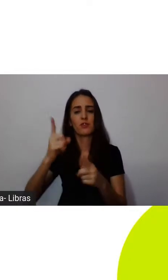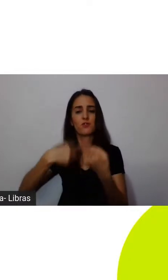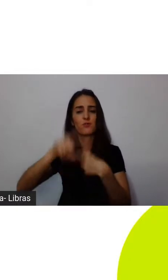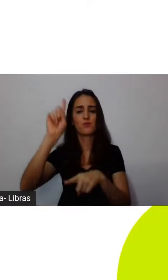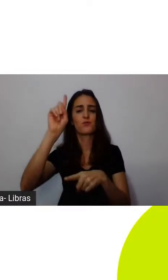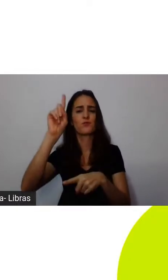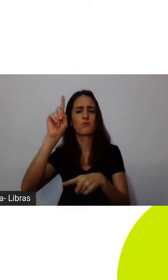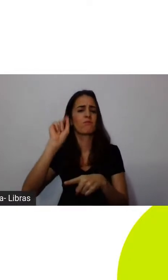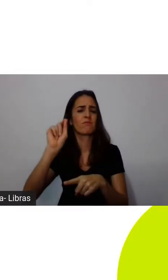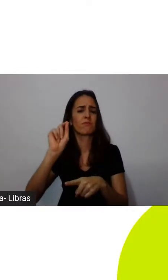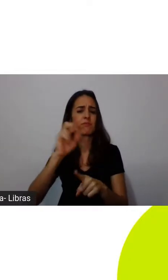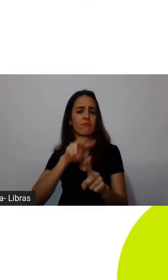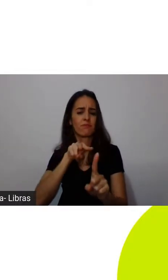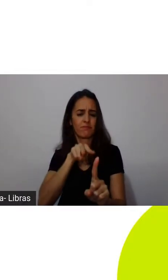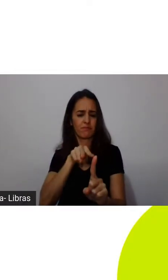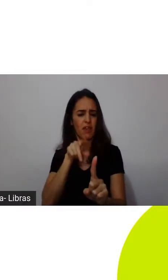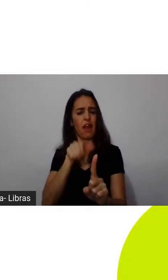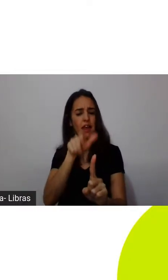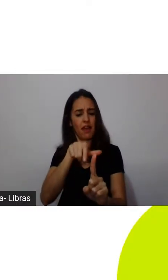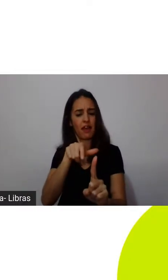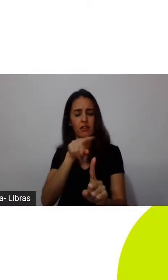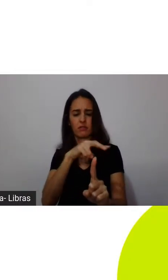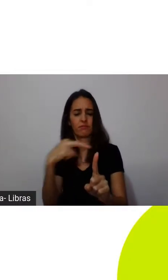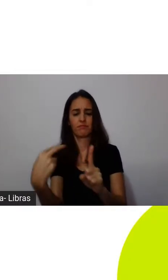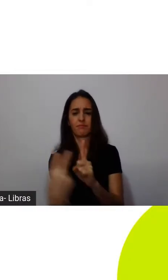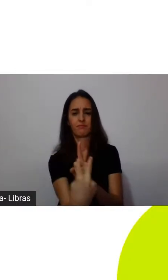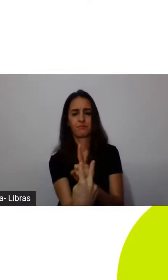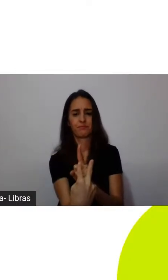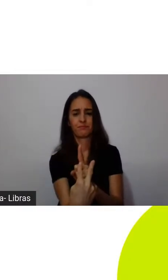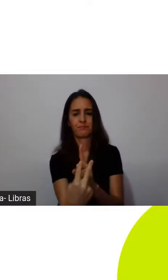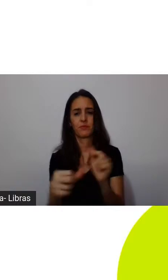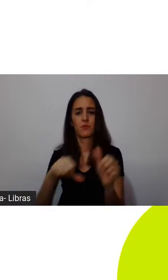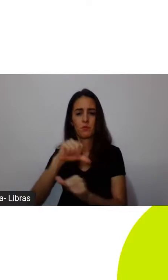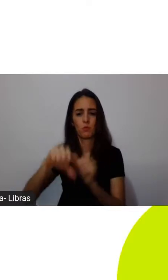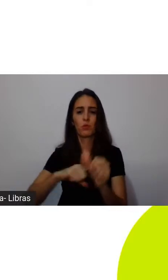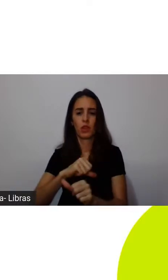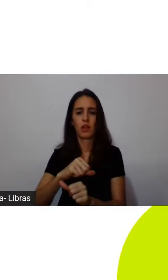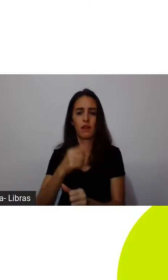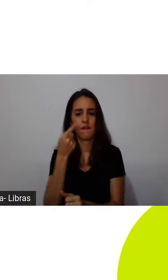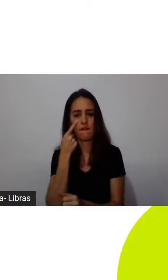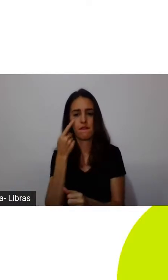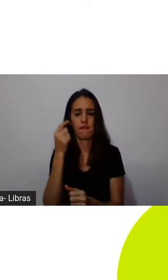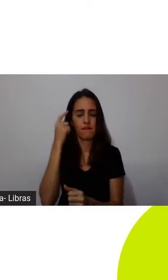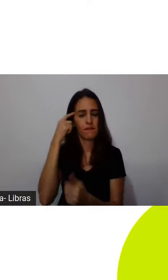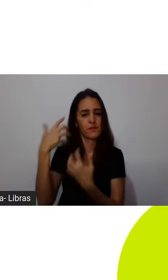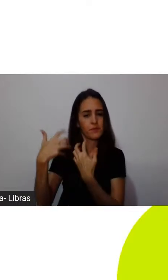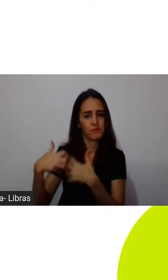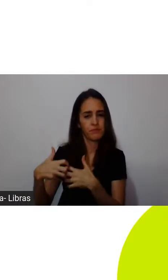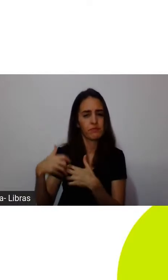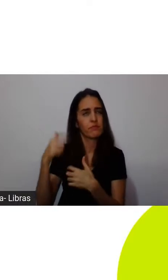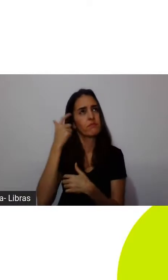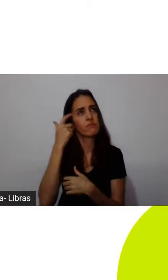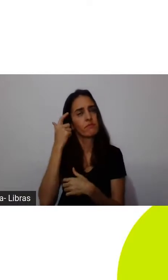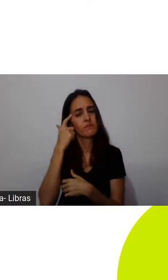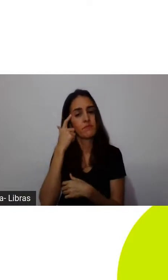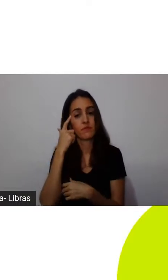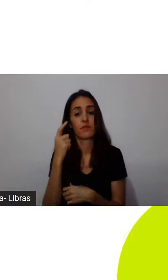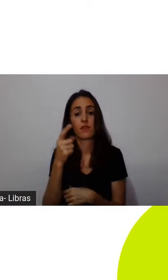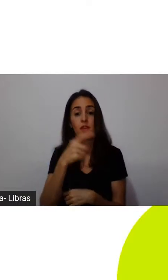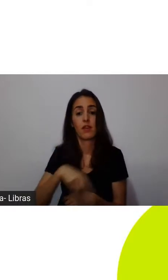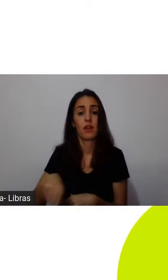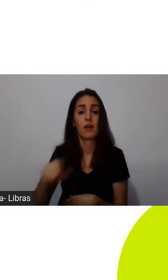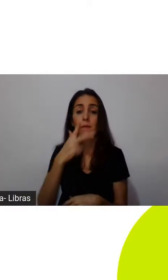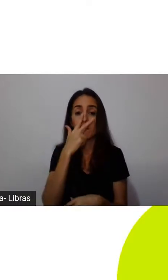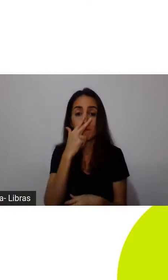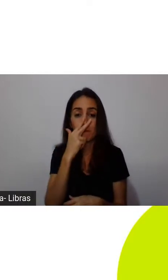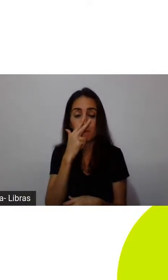filósofo da Suíça, se eu não me engano, ele fala que nós somos uma espécie ingrata.